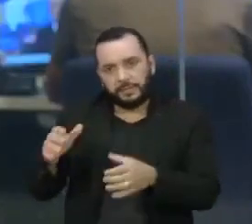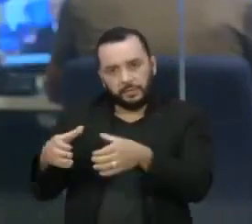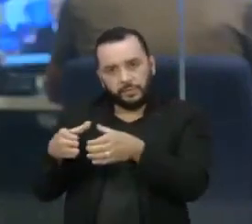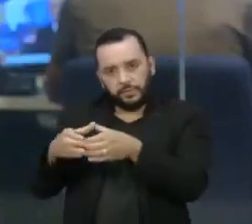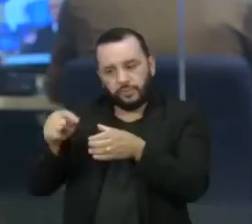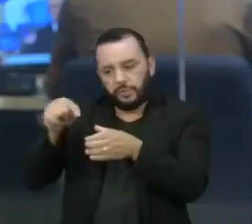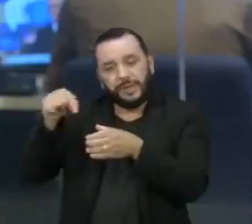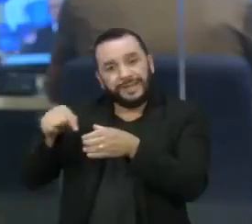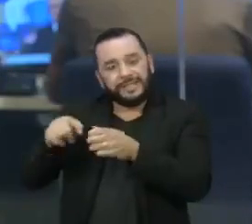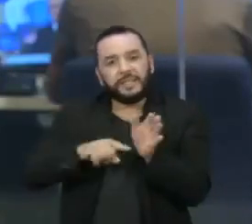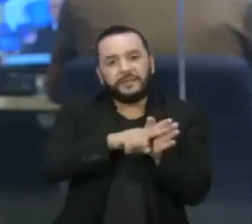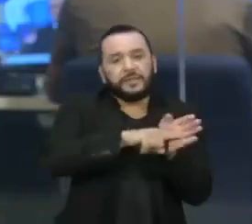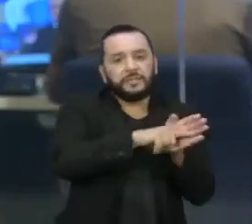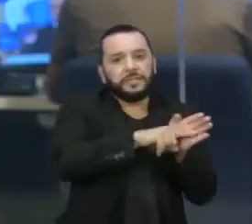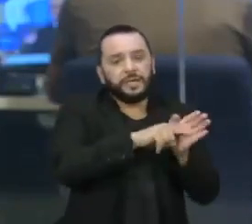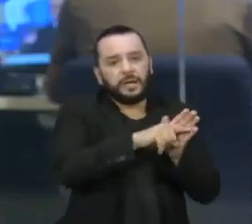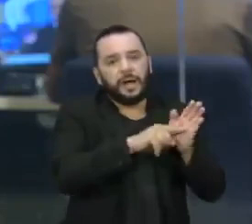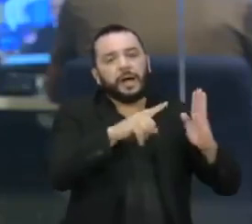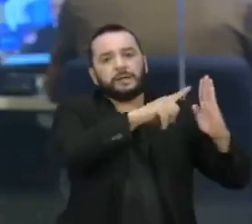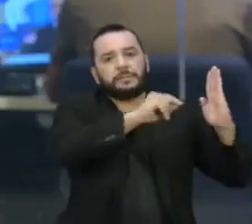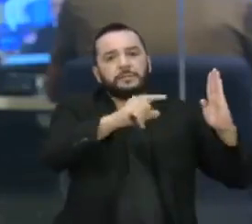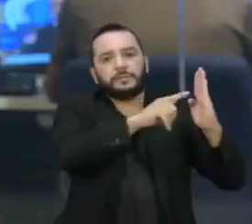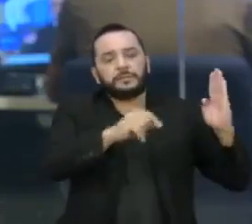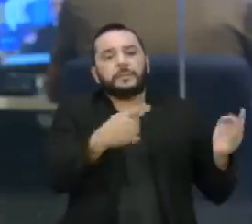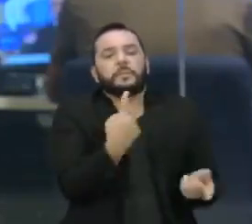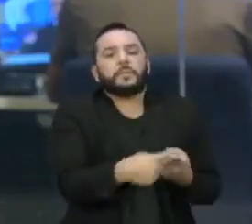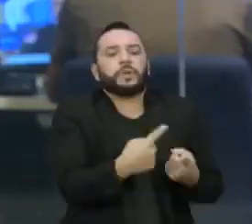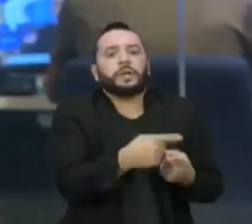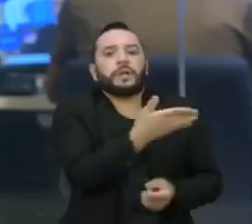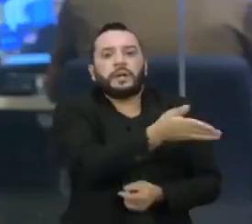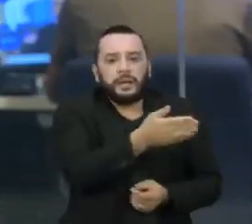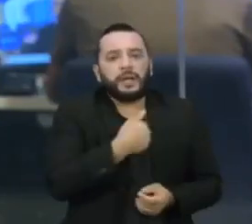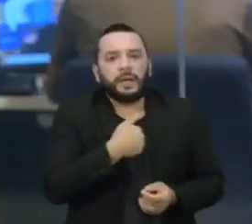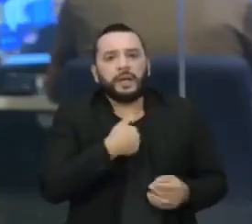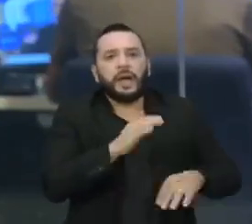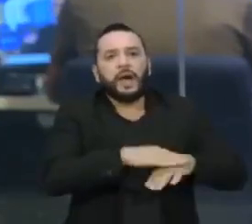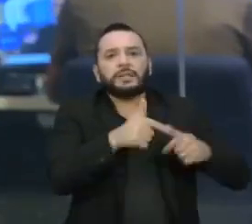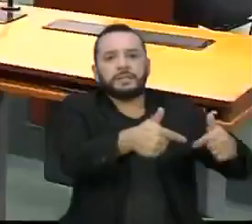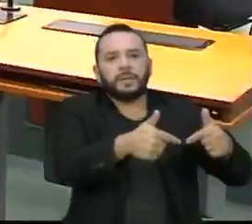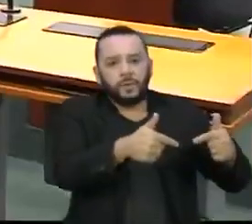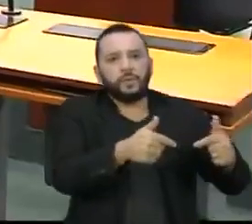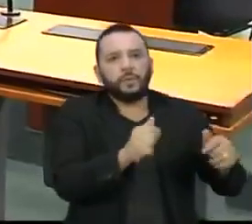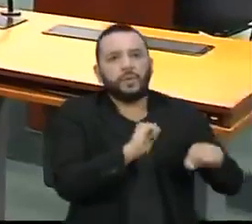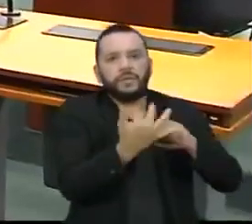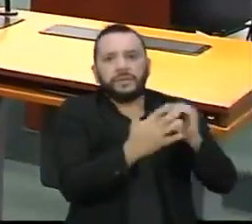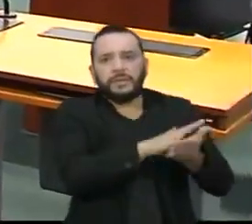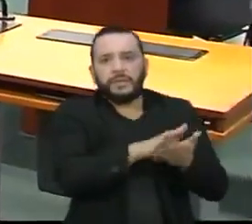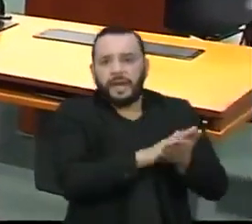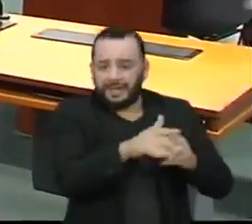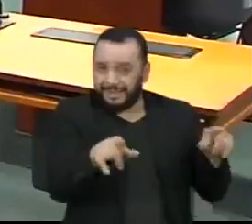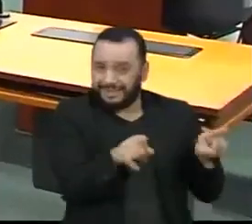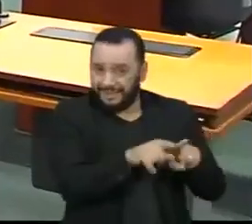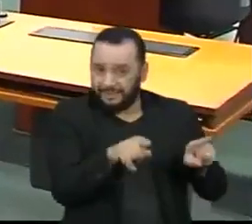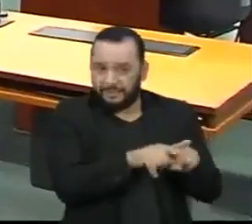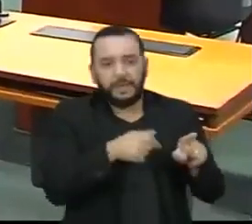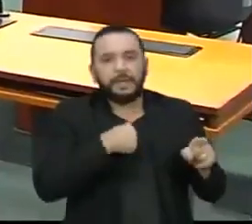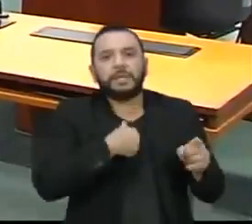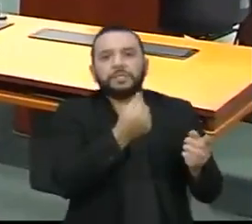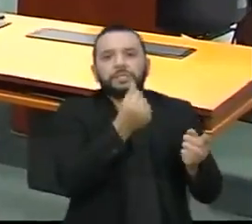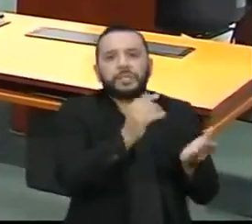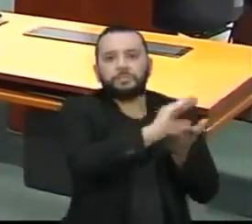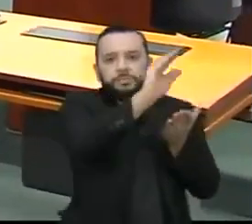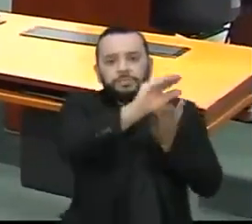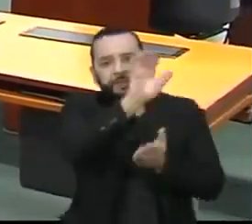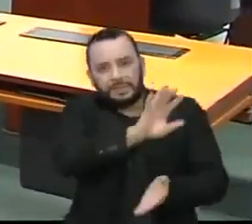papel do Planalto para o combate à pandemia e o destino das verbas federais repassadas a estados e municípios. A CPI terá 11 membros